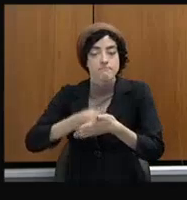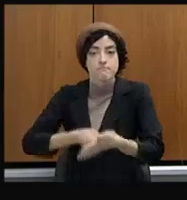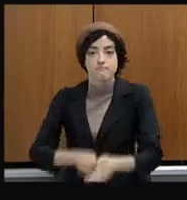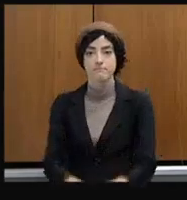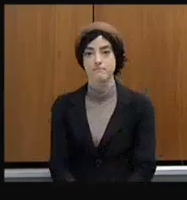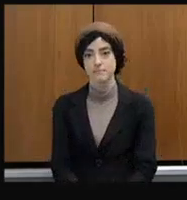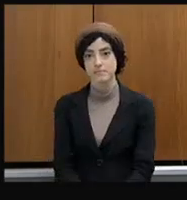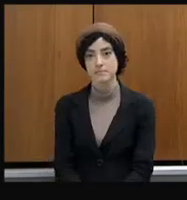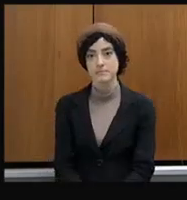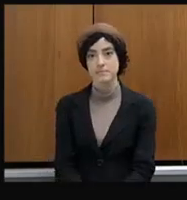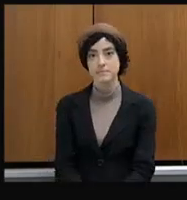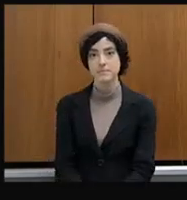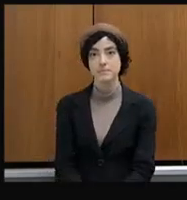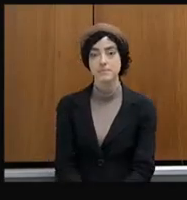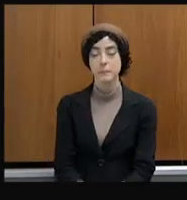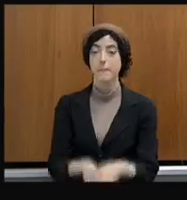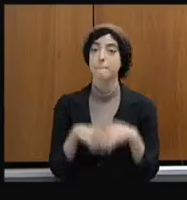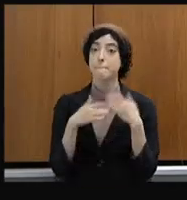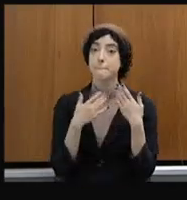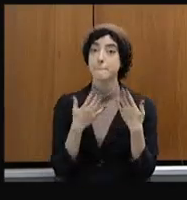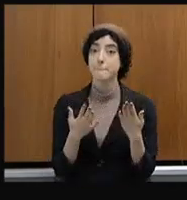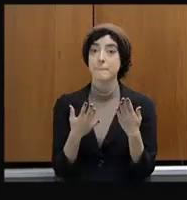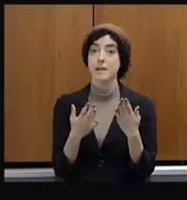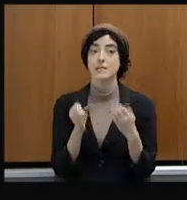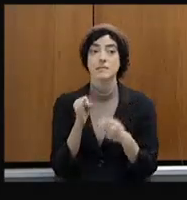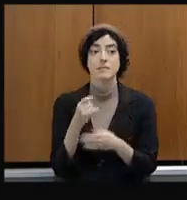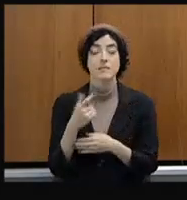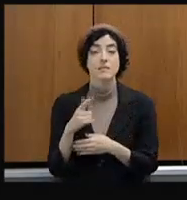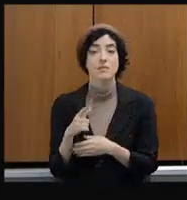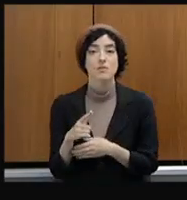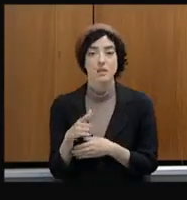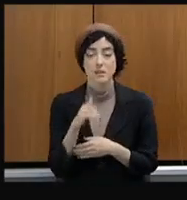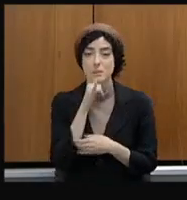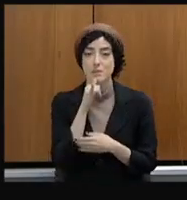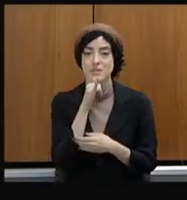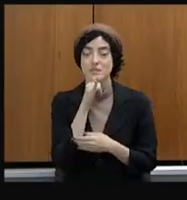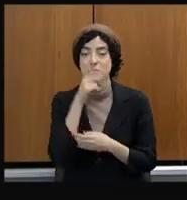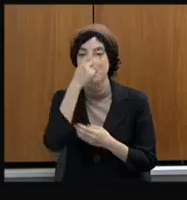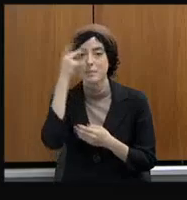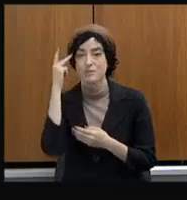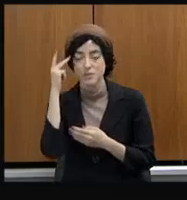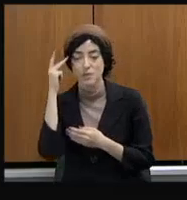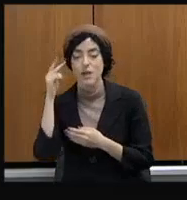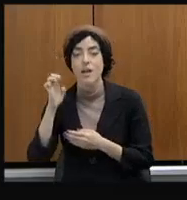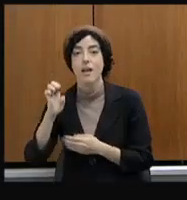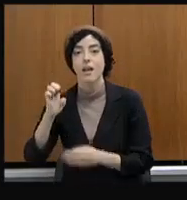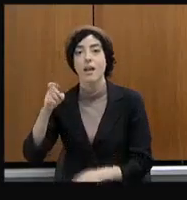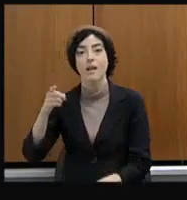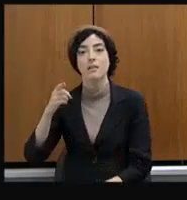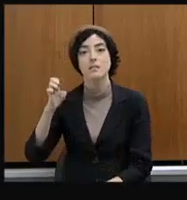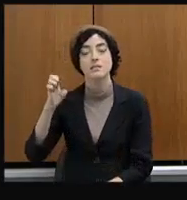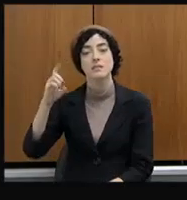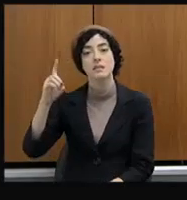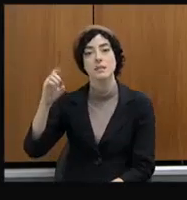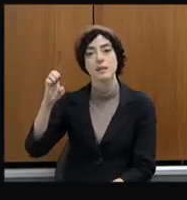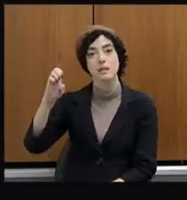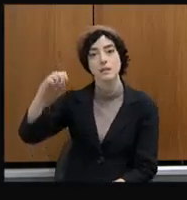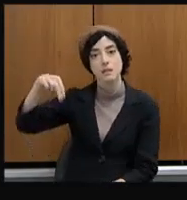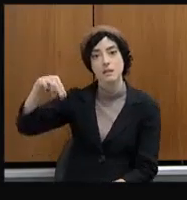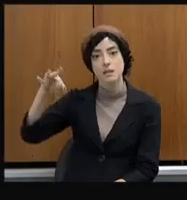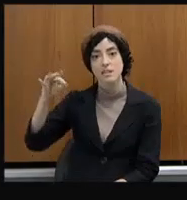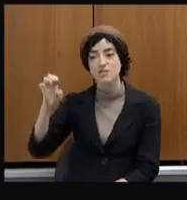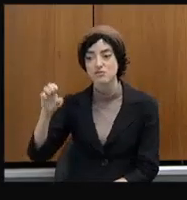entregado. Agora, sem convocar os excedentes, nós não vamos melhorar de forma alguma, nós vamos continuar